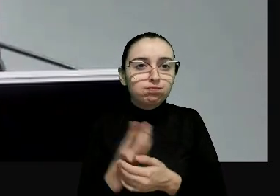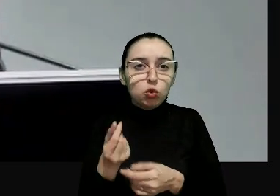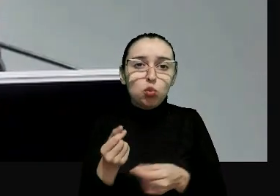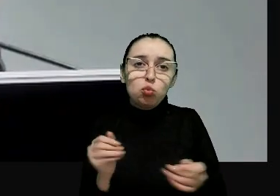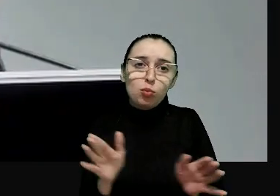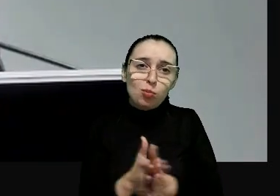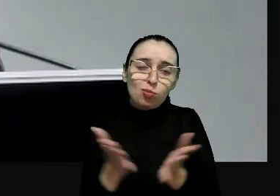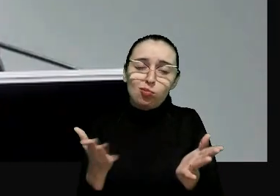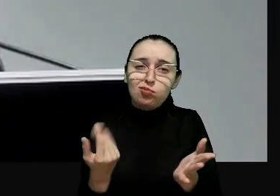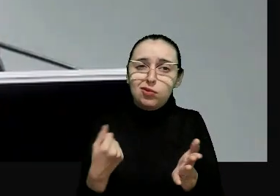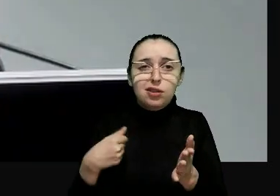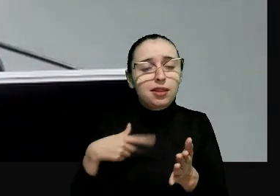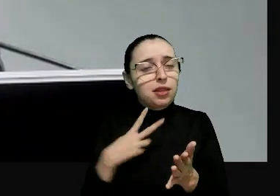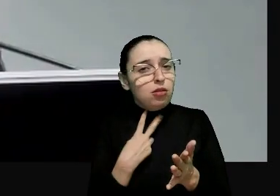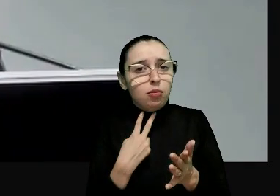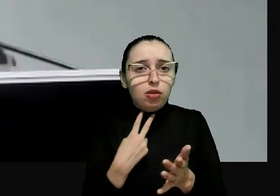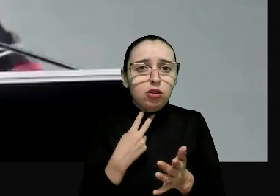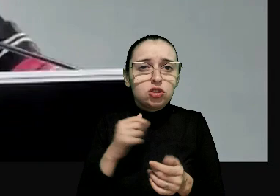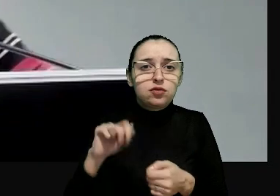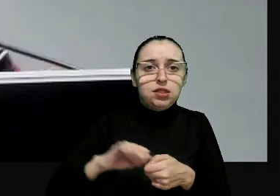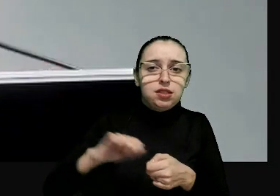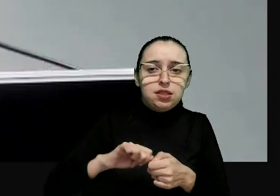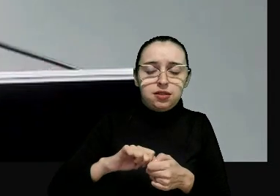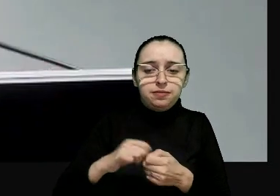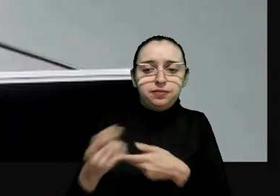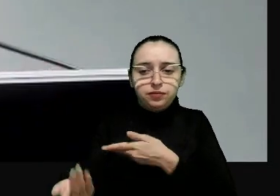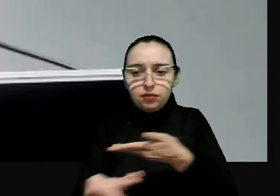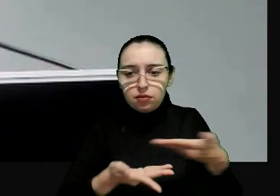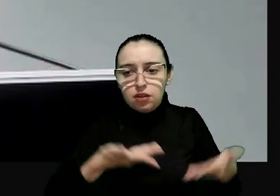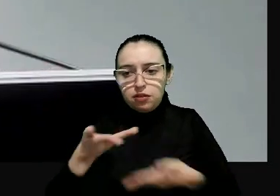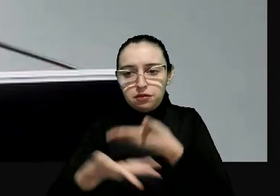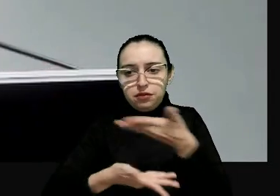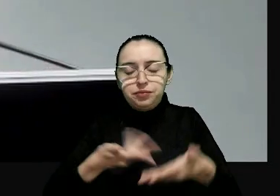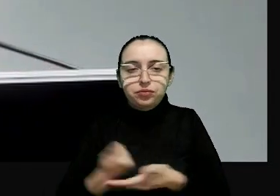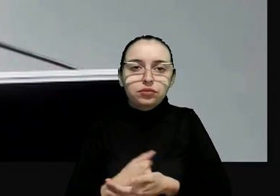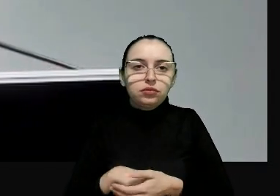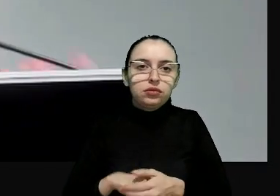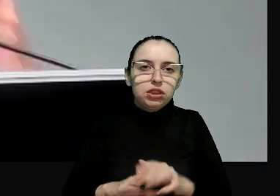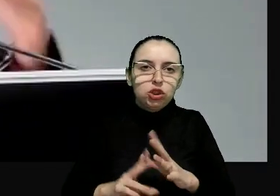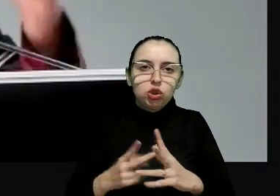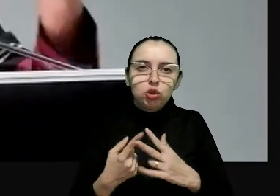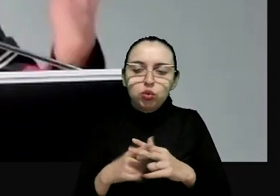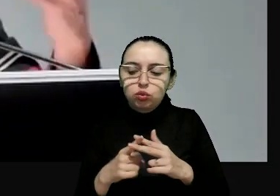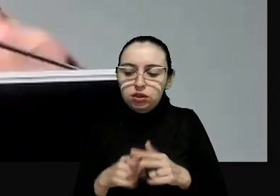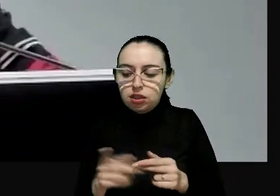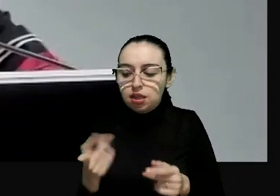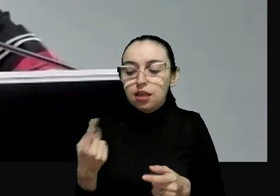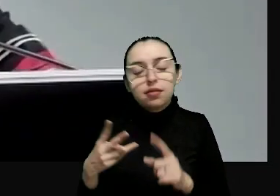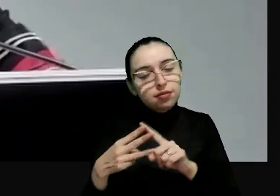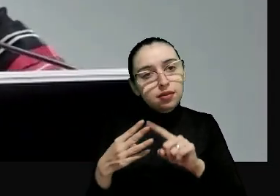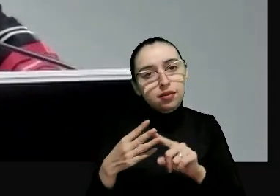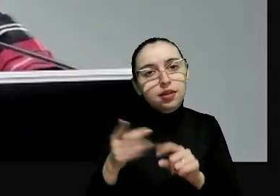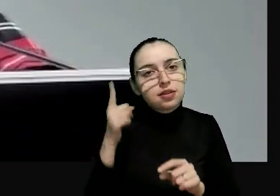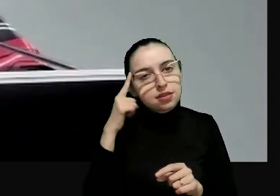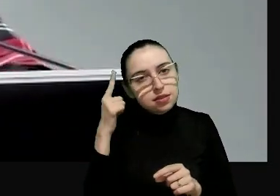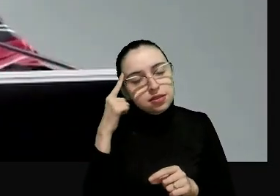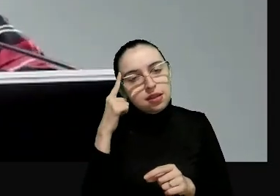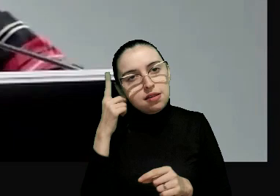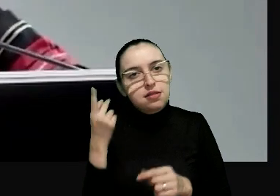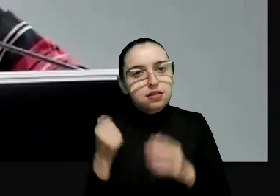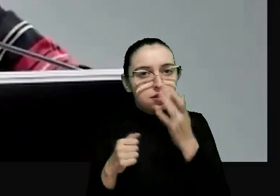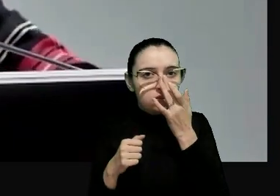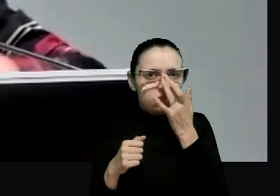impotência do direito ao lidar com esses conflitos estruturais? E aqui eu trago três ideias. Eu